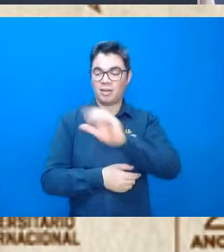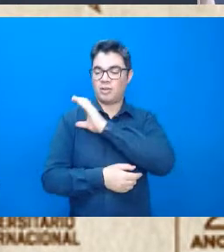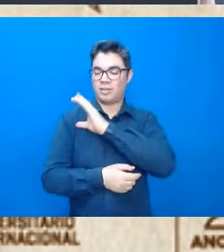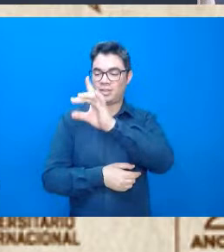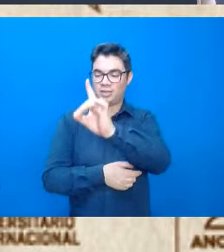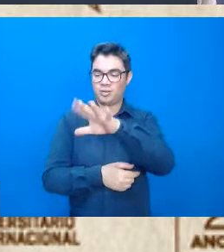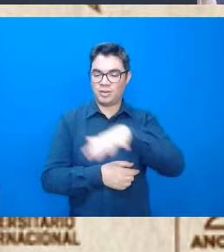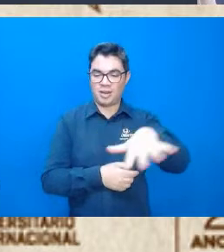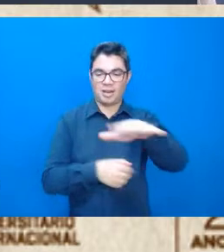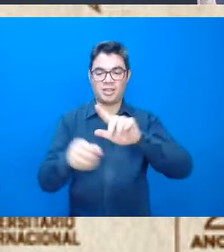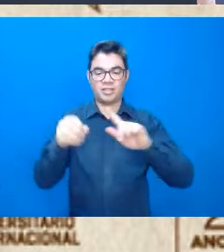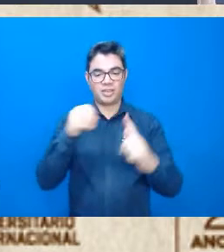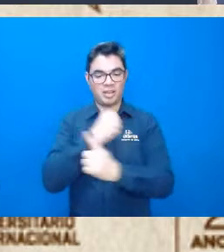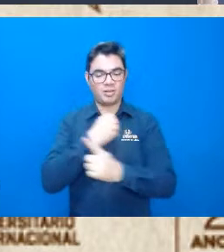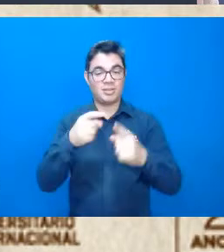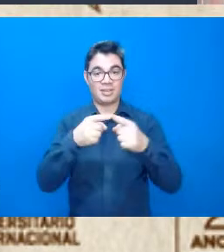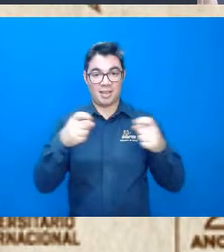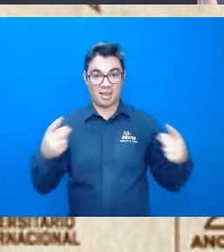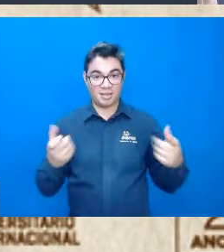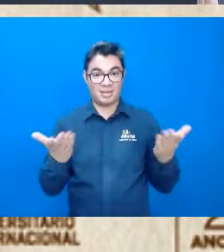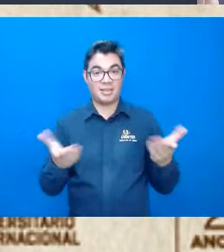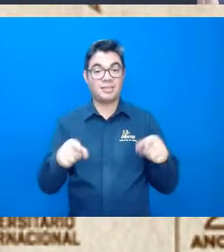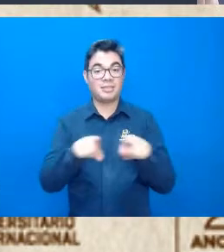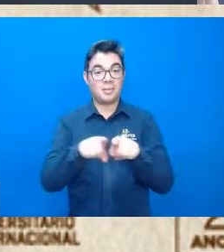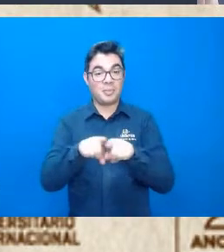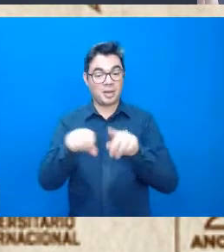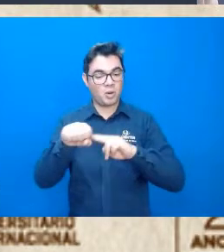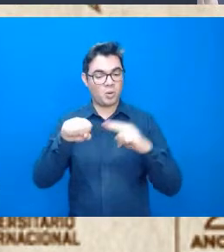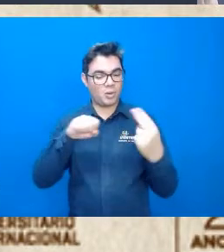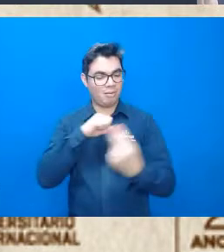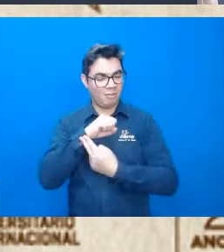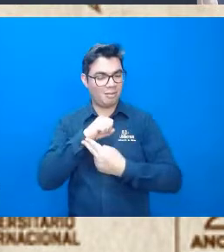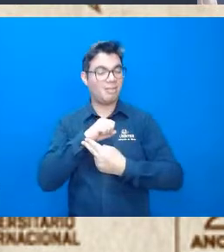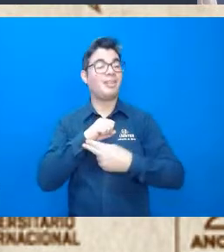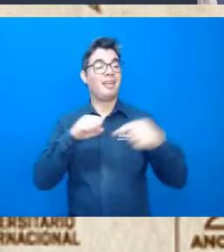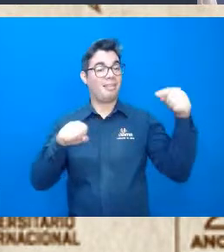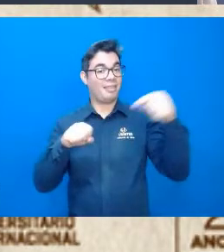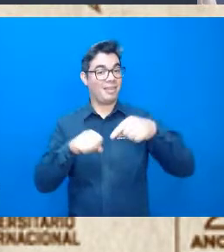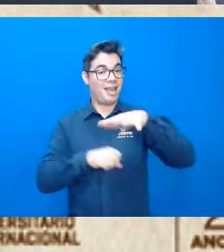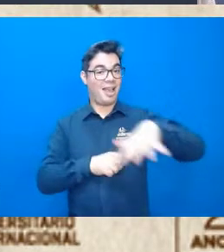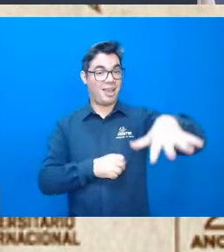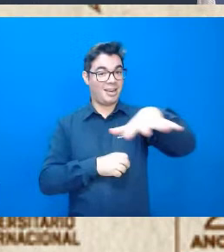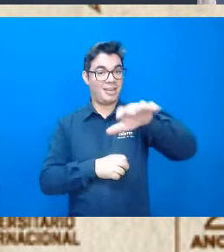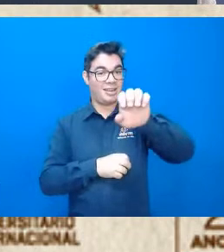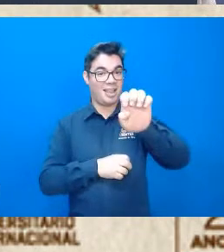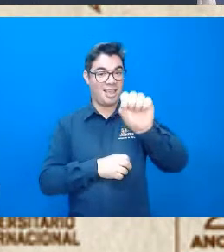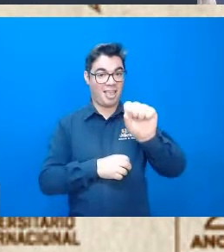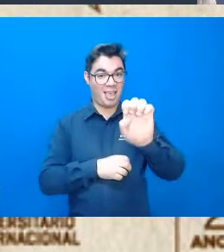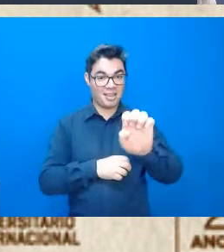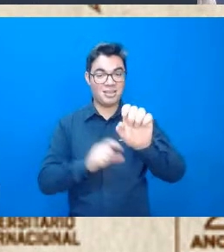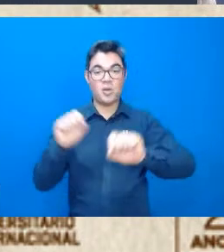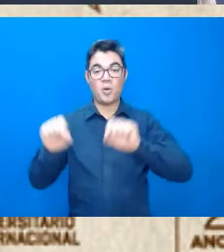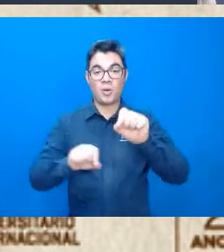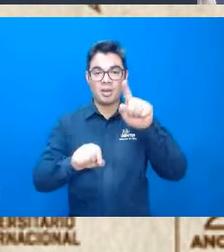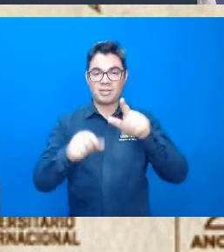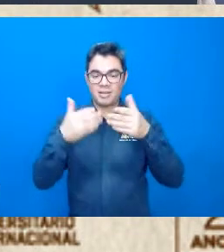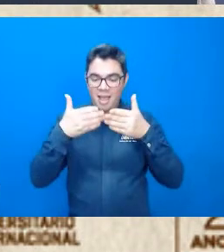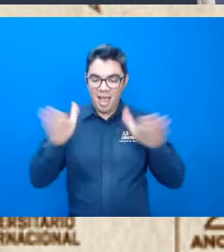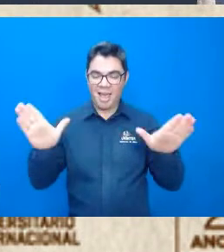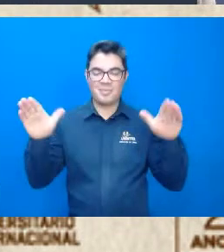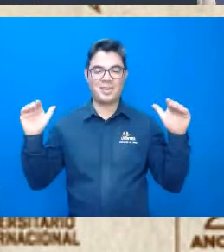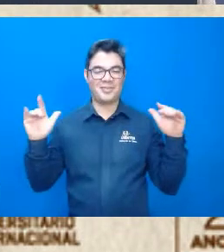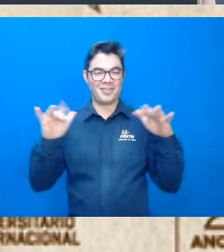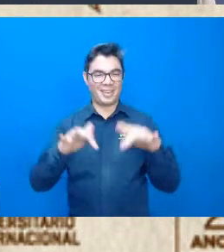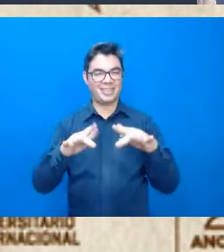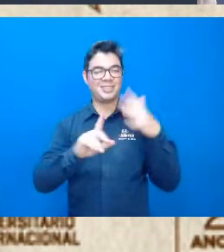das geossciências, e em nome da Escola Superior de Educação e também da área, a gente abre esse evento